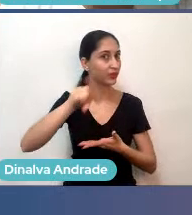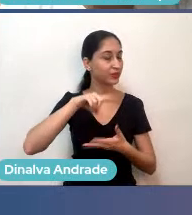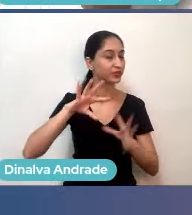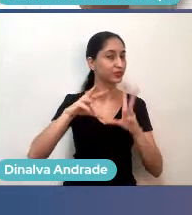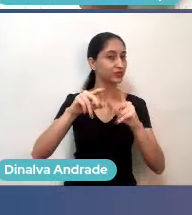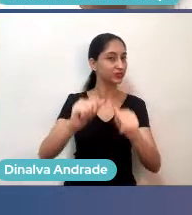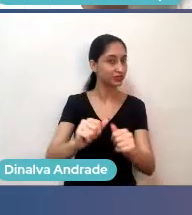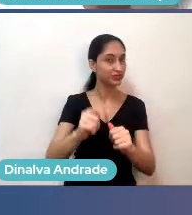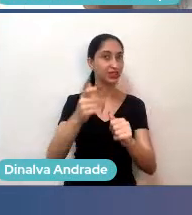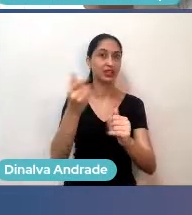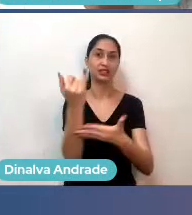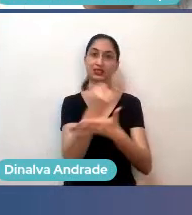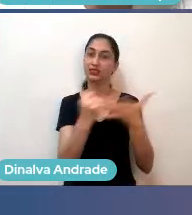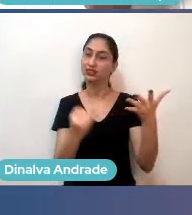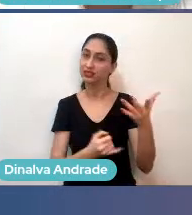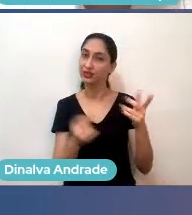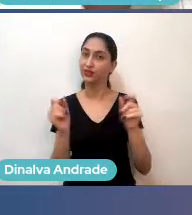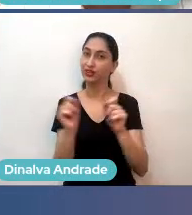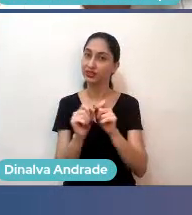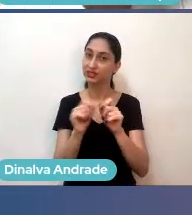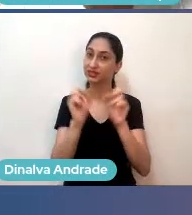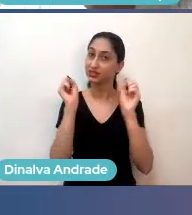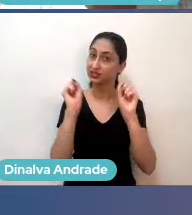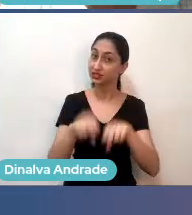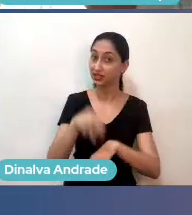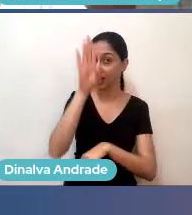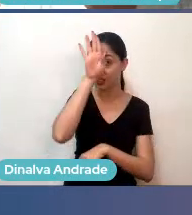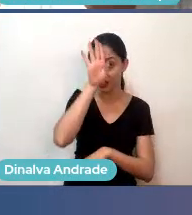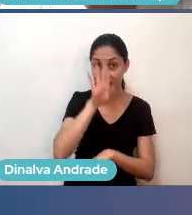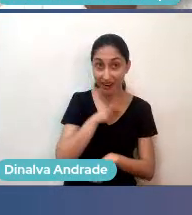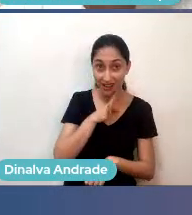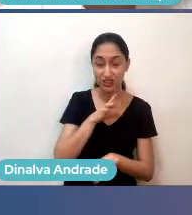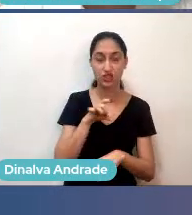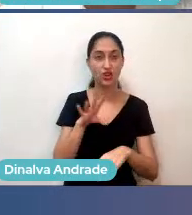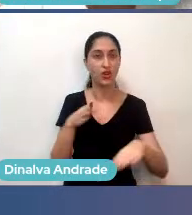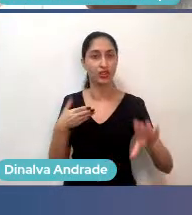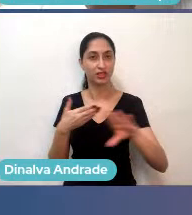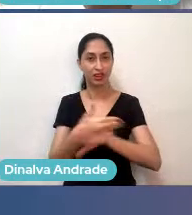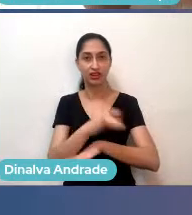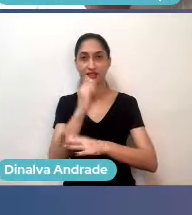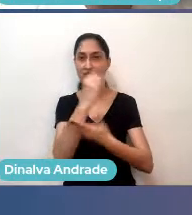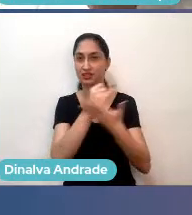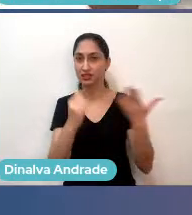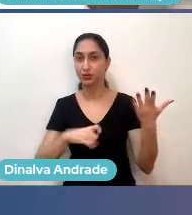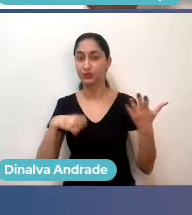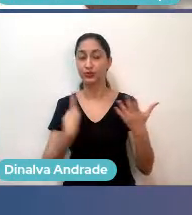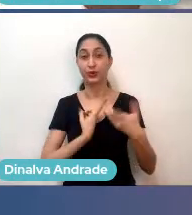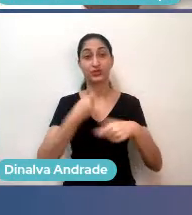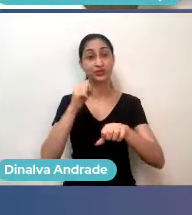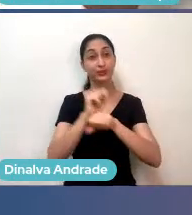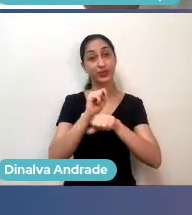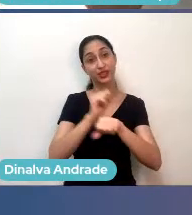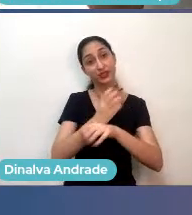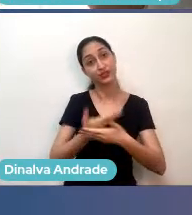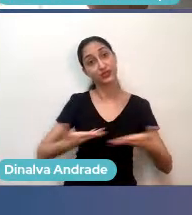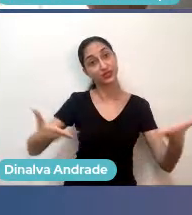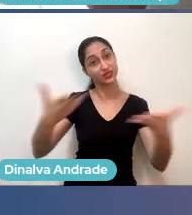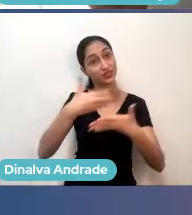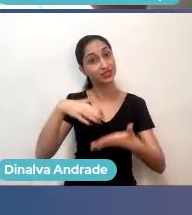deixa para a última hora, e lembrando, é gratuito, só entrar aí e inscrever, esperamos vocês lá no case.